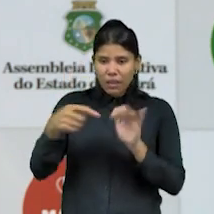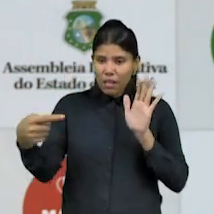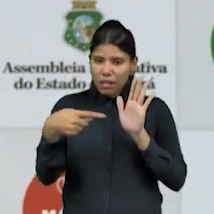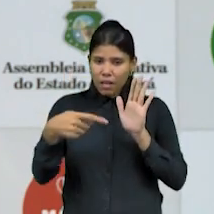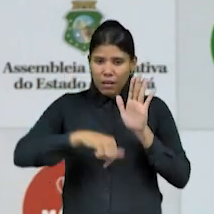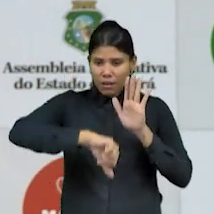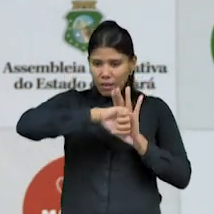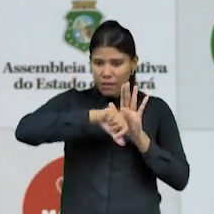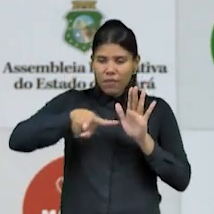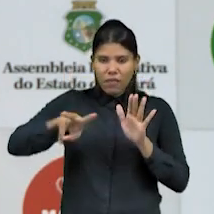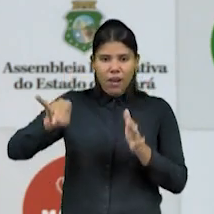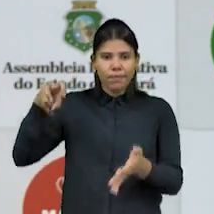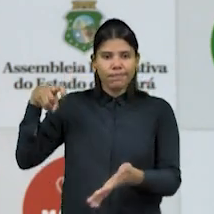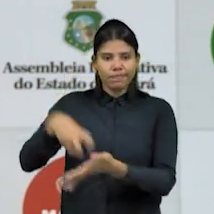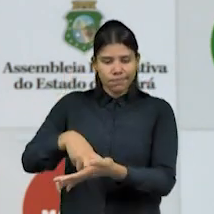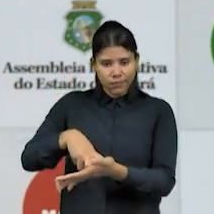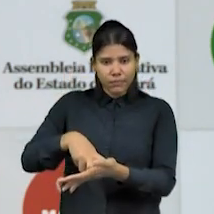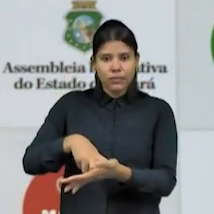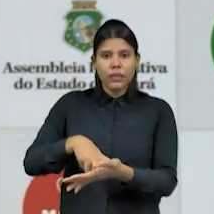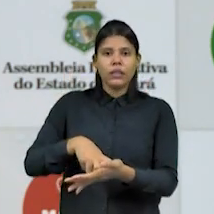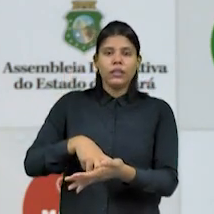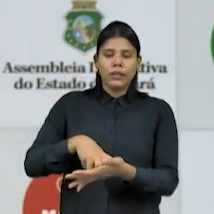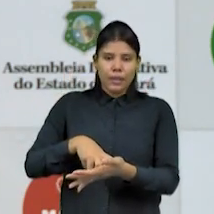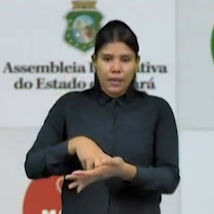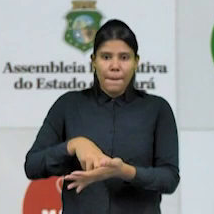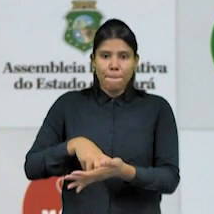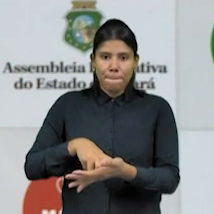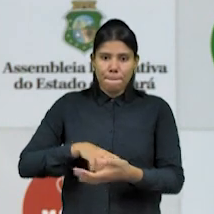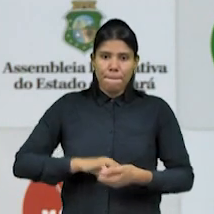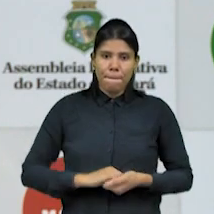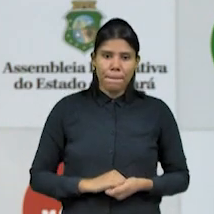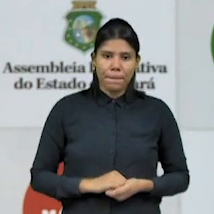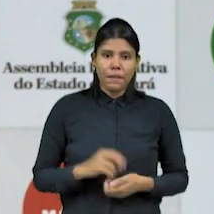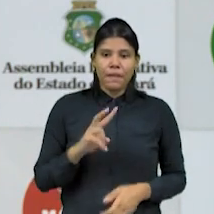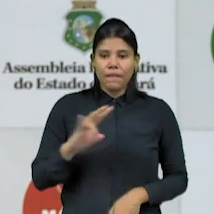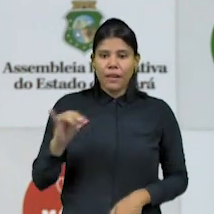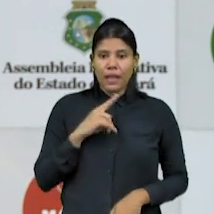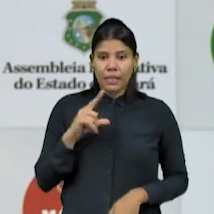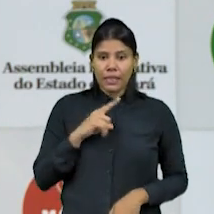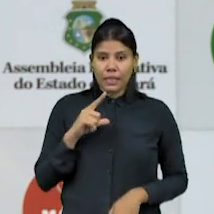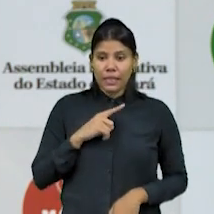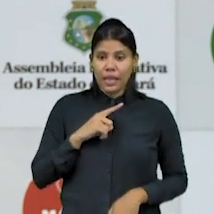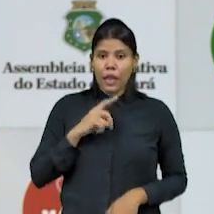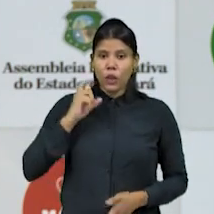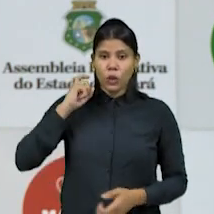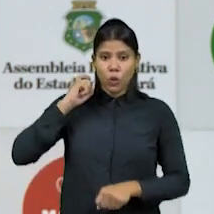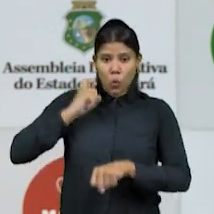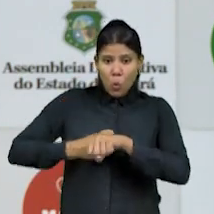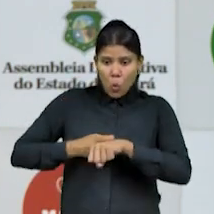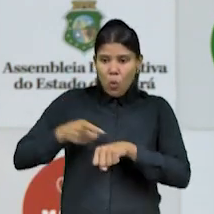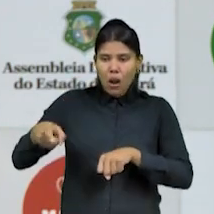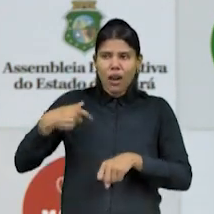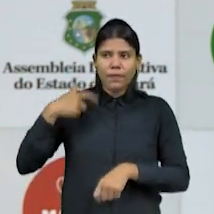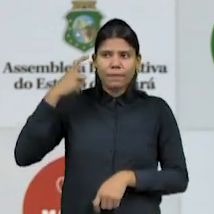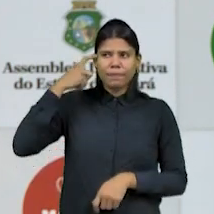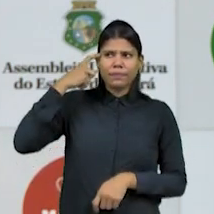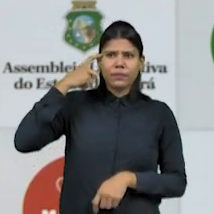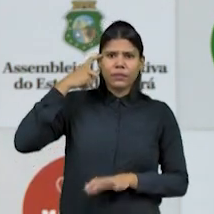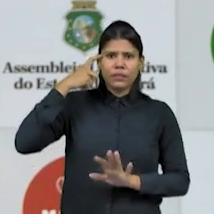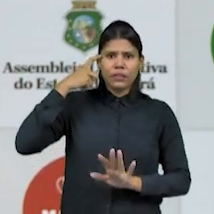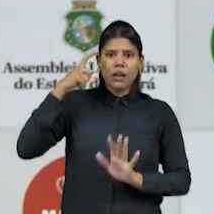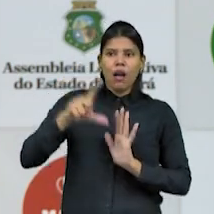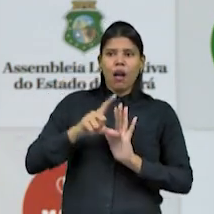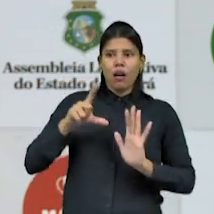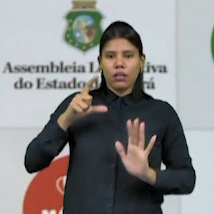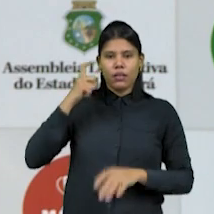sentido, ele está sujeito a ter uma pena mais rigorosa, ele pensa duas vezes. Então eu quero